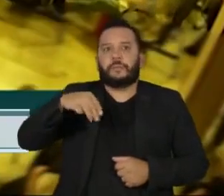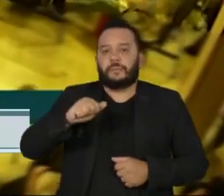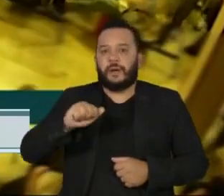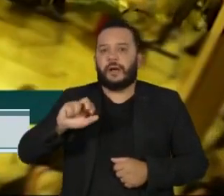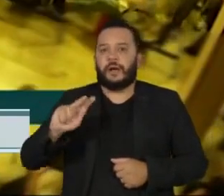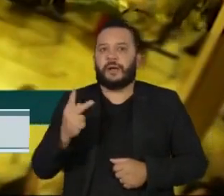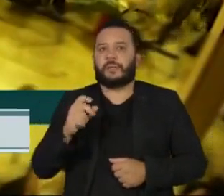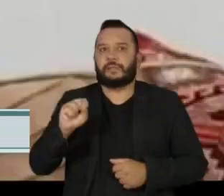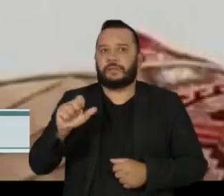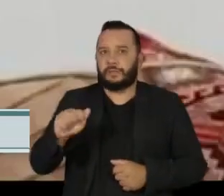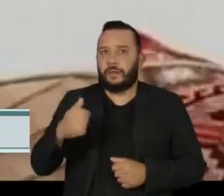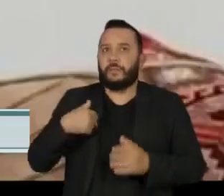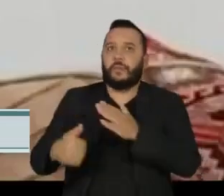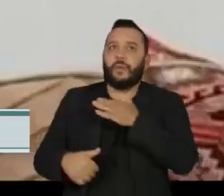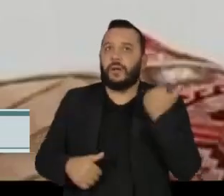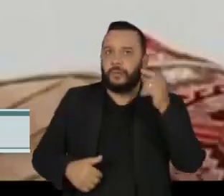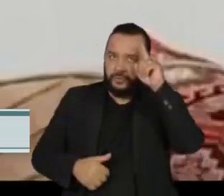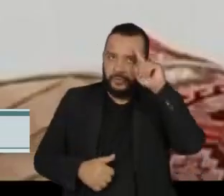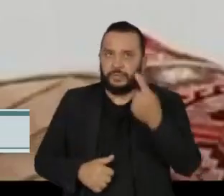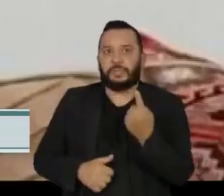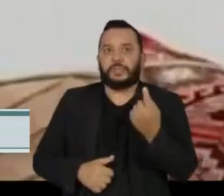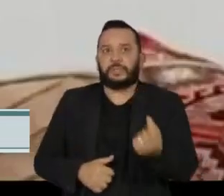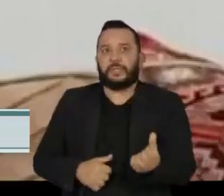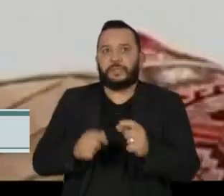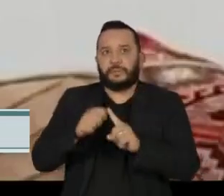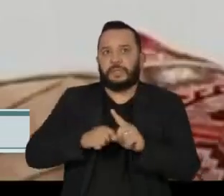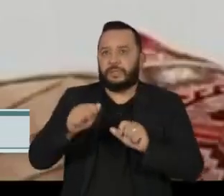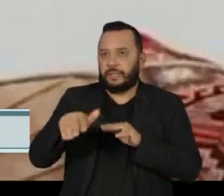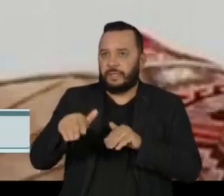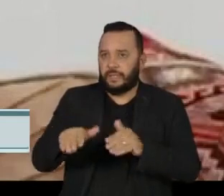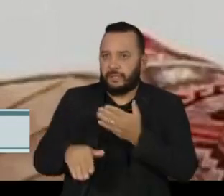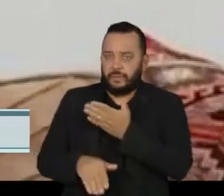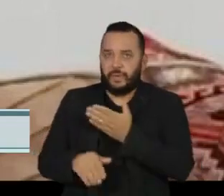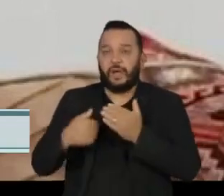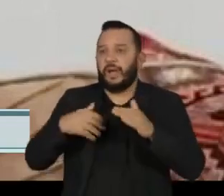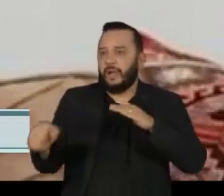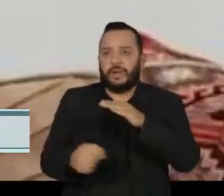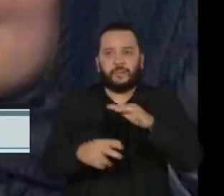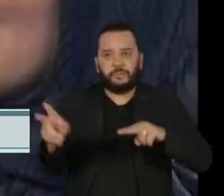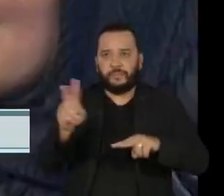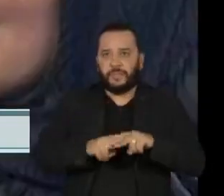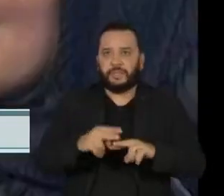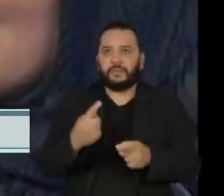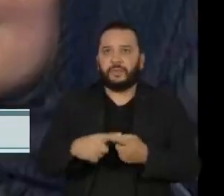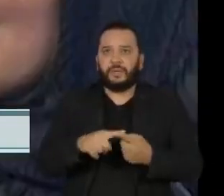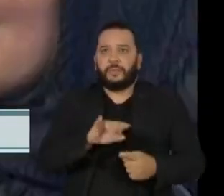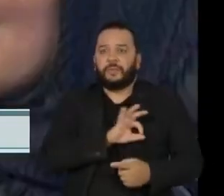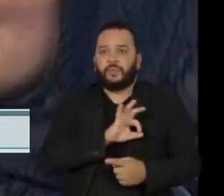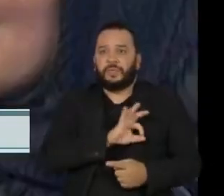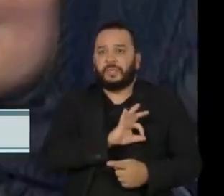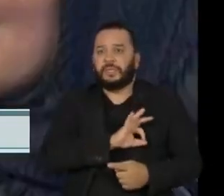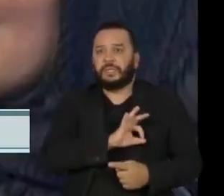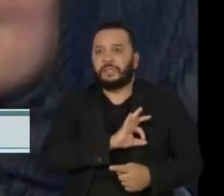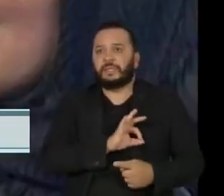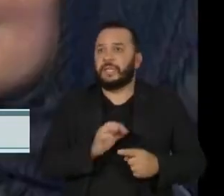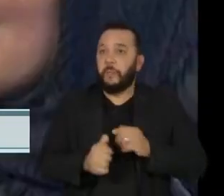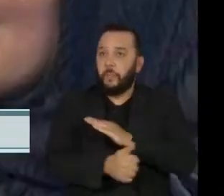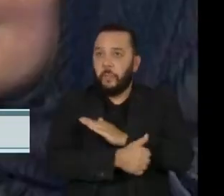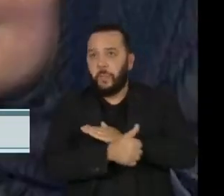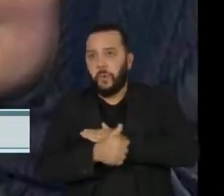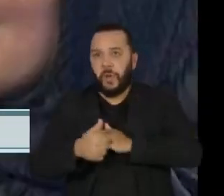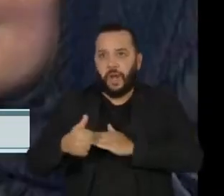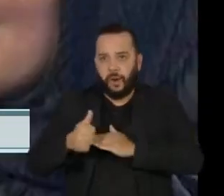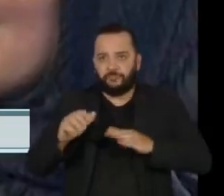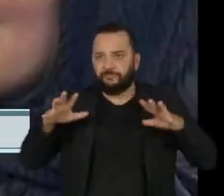custódia das autoridades no dia 16 de setembro. Ela foi presa pela chamada Polícia da Moralidade, no dia